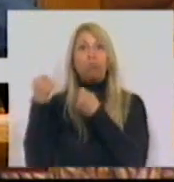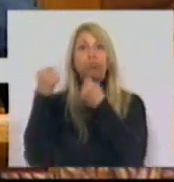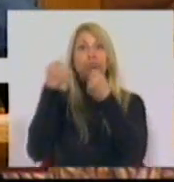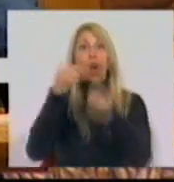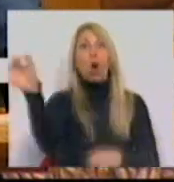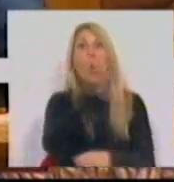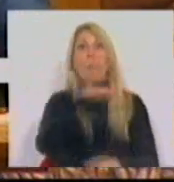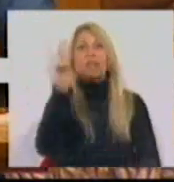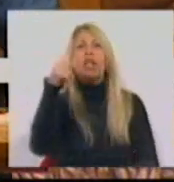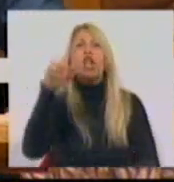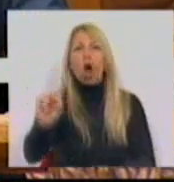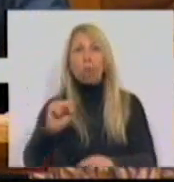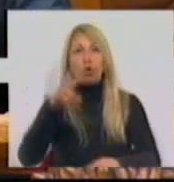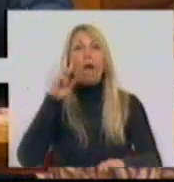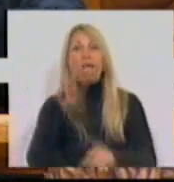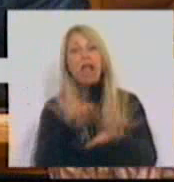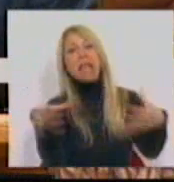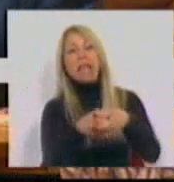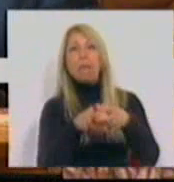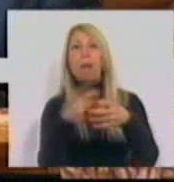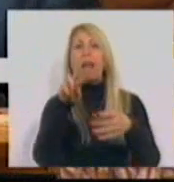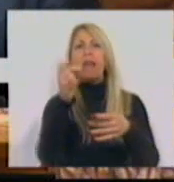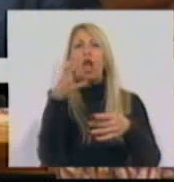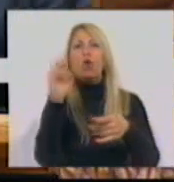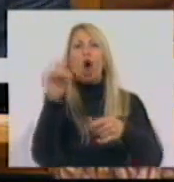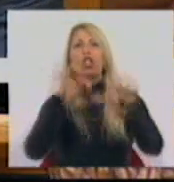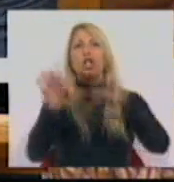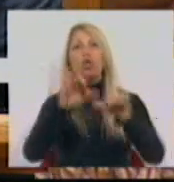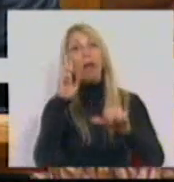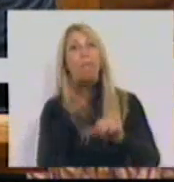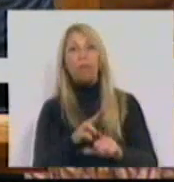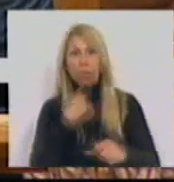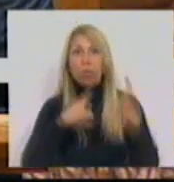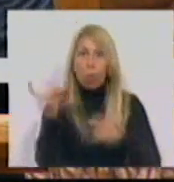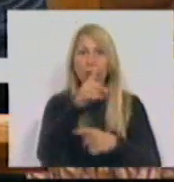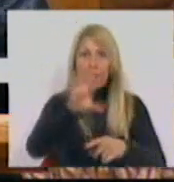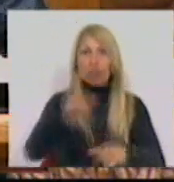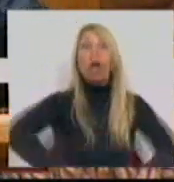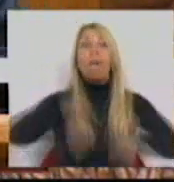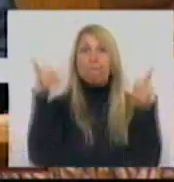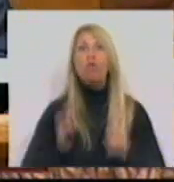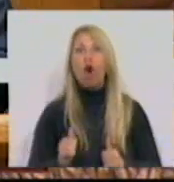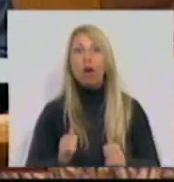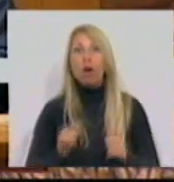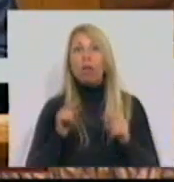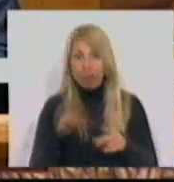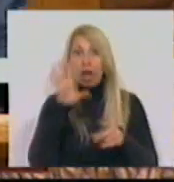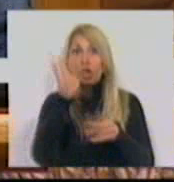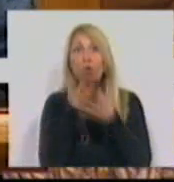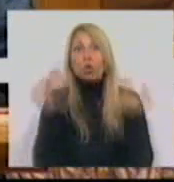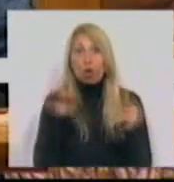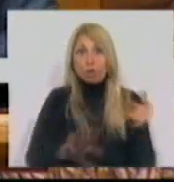uma equipa de neurocirurgia, se o país está melhor. E o Ministro da Saúde resolve estes problemas? Tem soluções para estes casos?